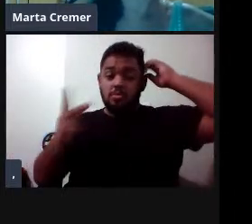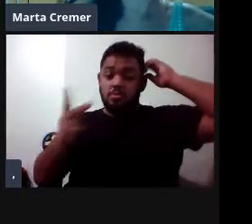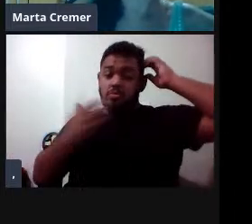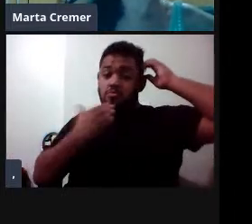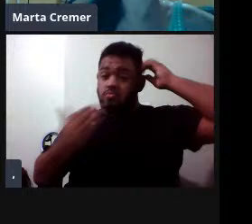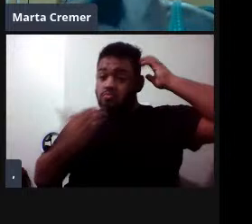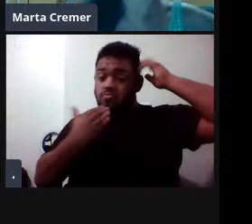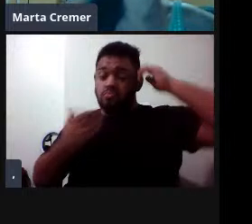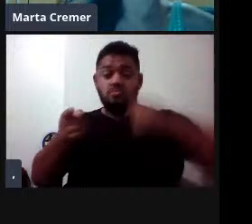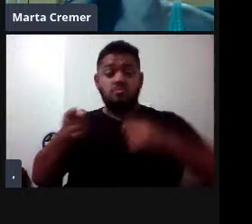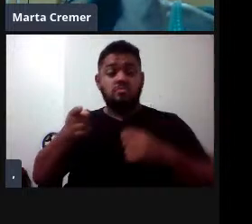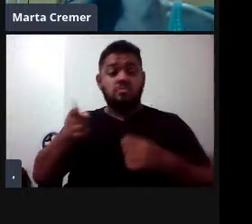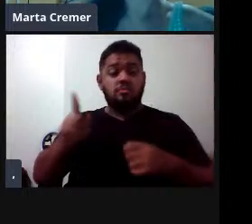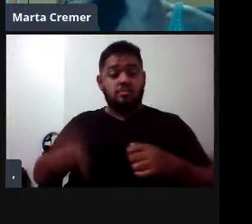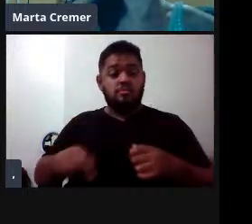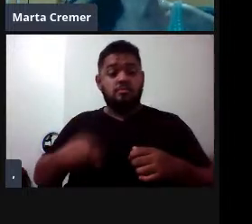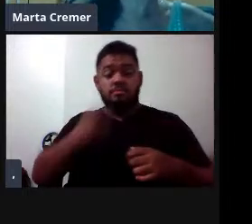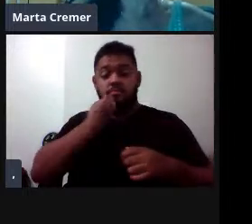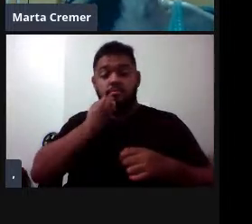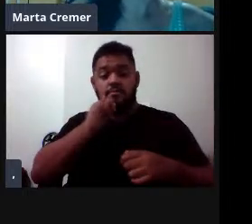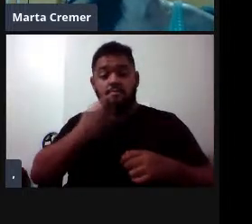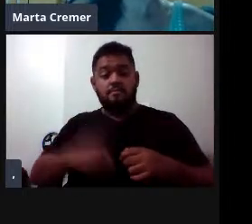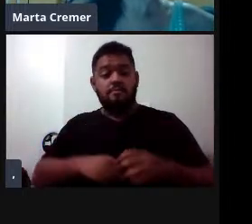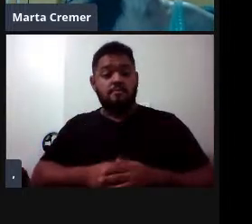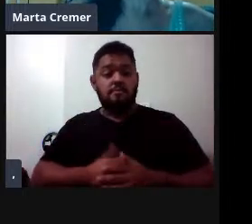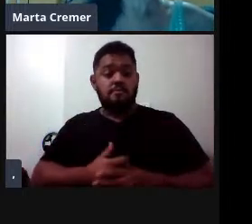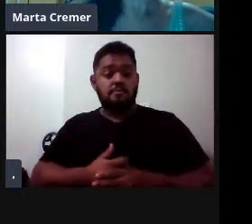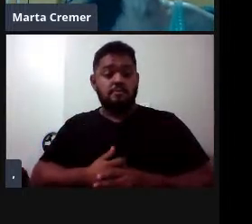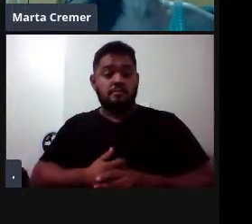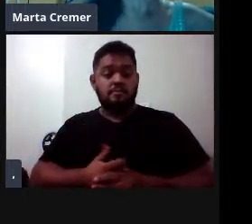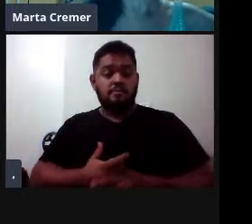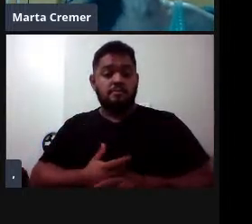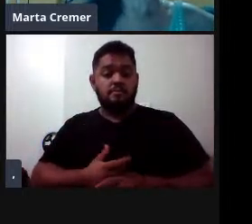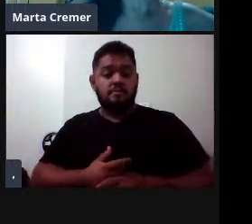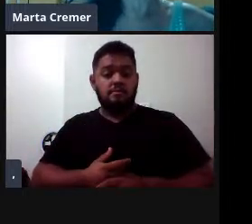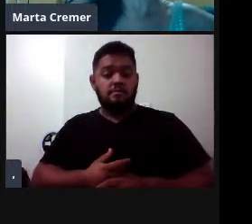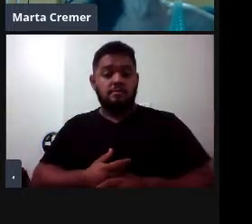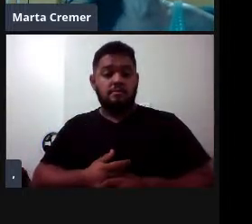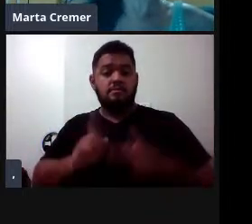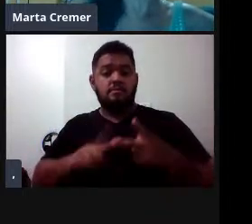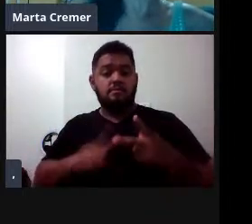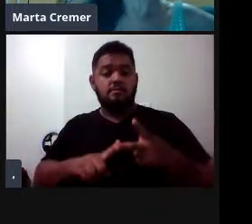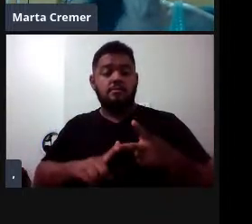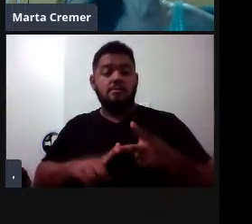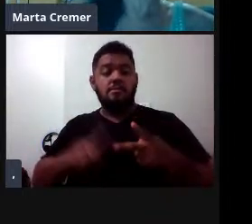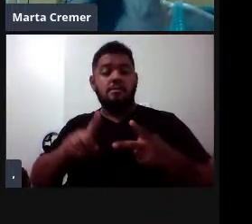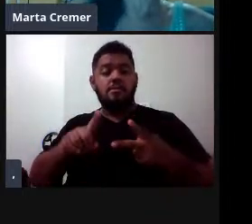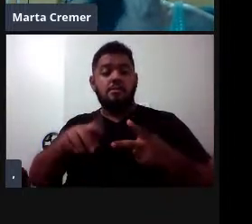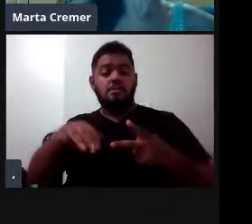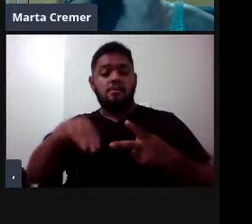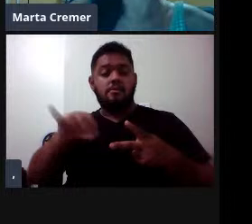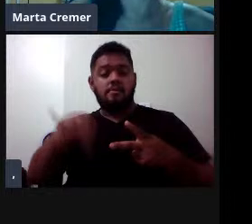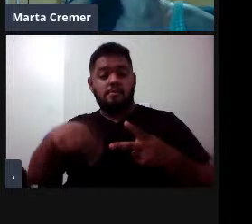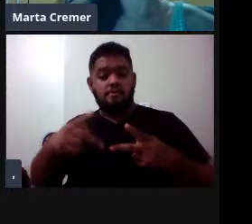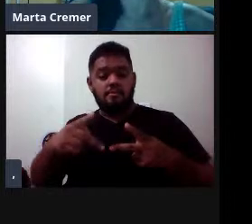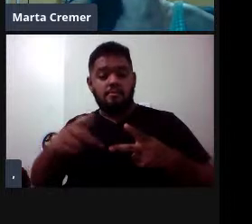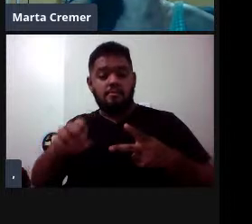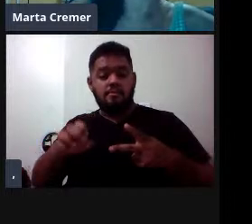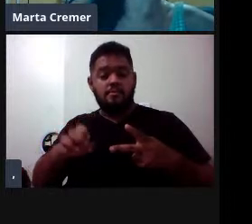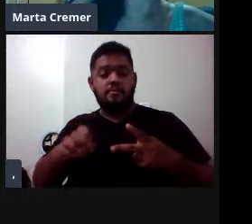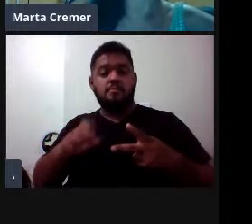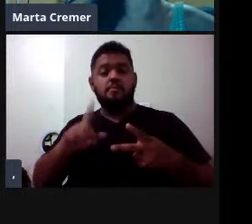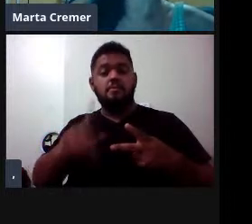reconhecidas, a Balenoptera cutorostrata e a Balenoptera bonaerensis, né, então a cutorostrata é uma espécie